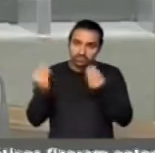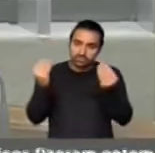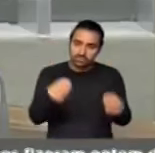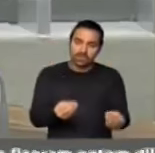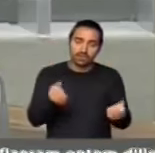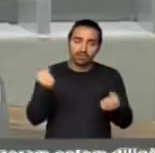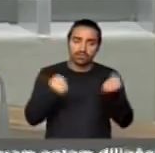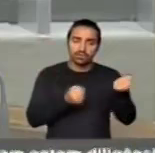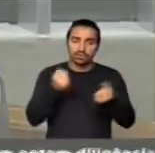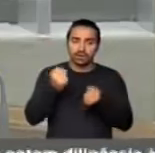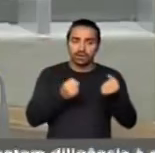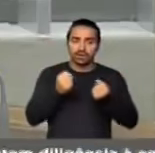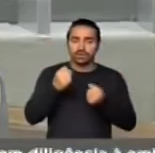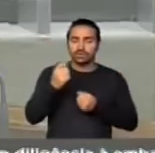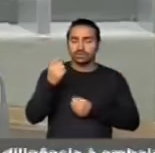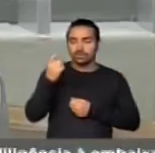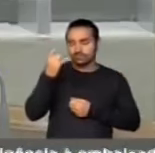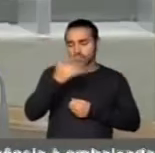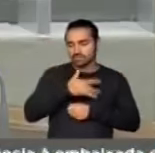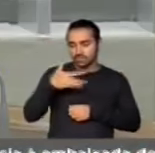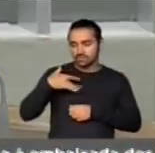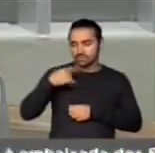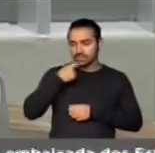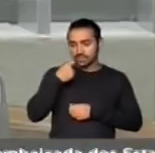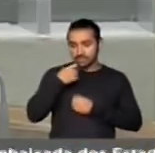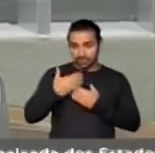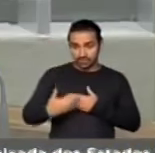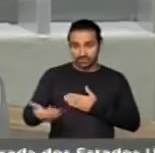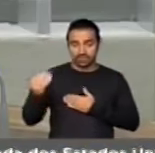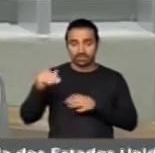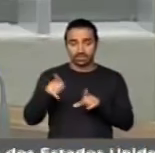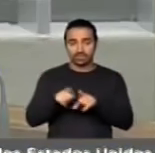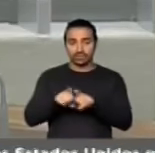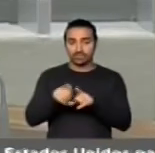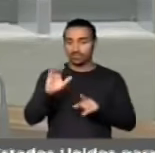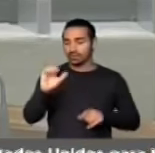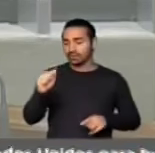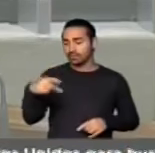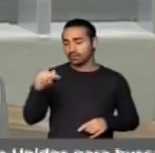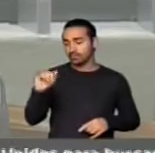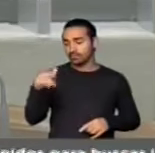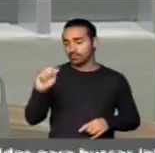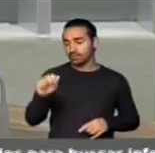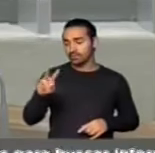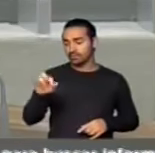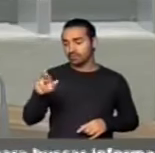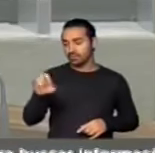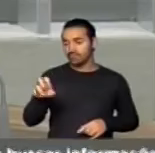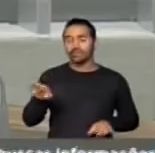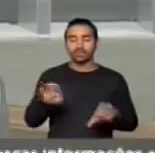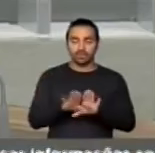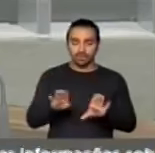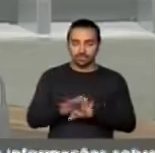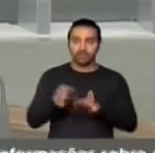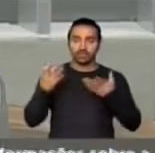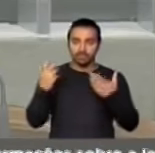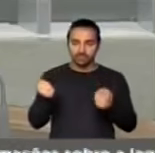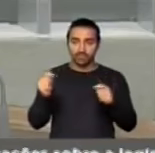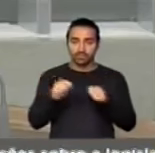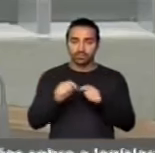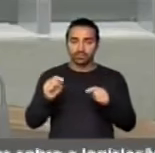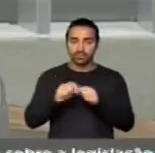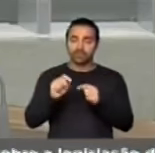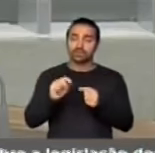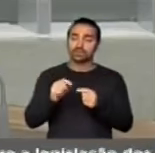da saúde na sexta-feira. E o pessoal de Campina Verde com a Mário e com o Jacó, estaremos aí também falando do